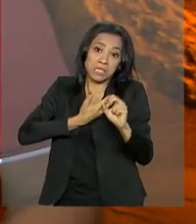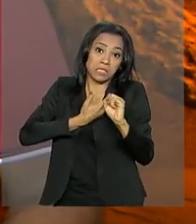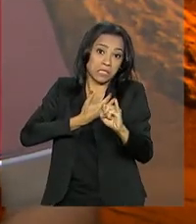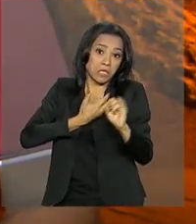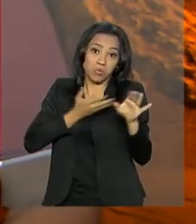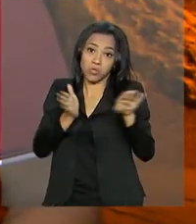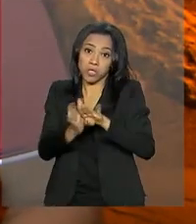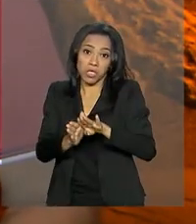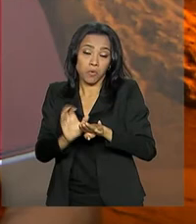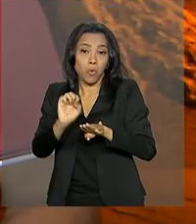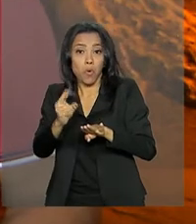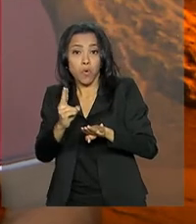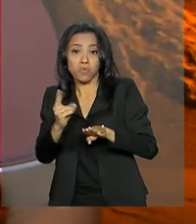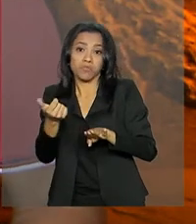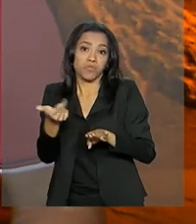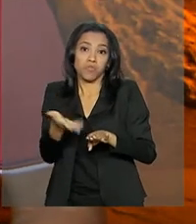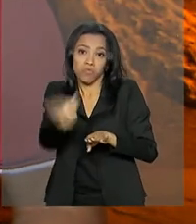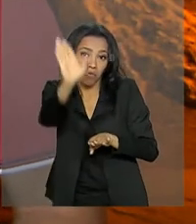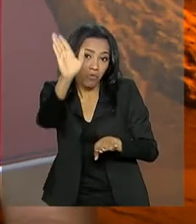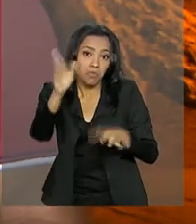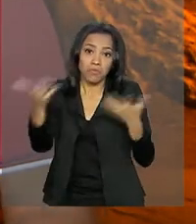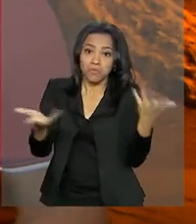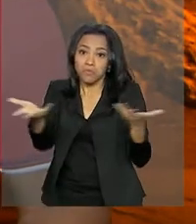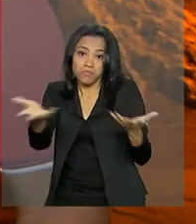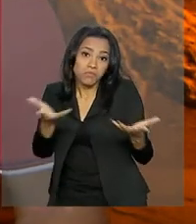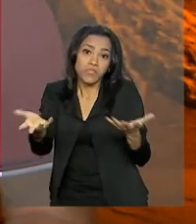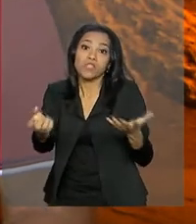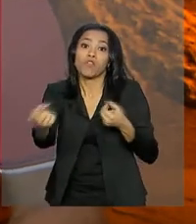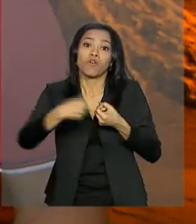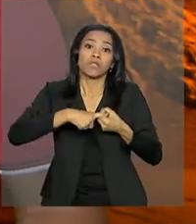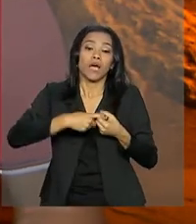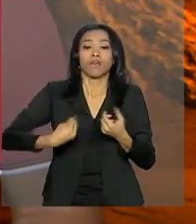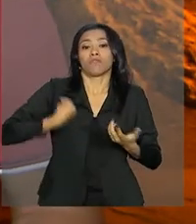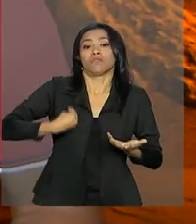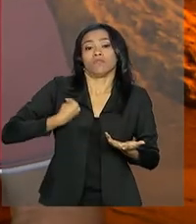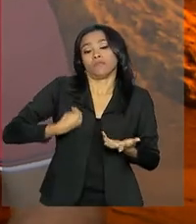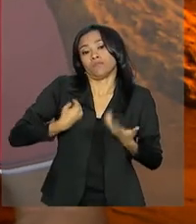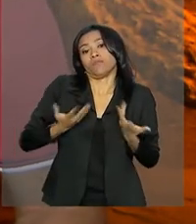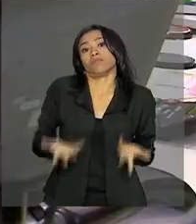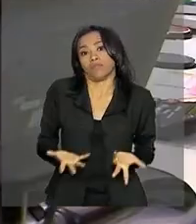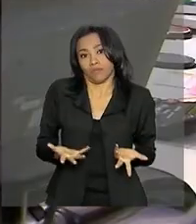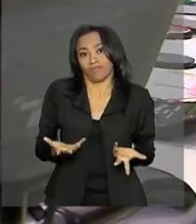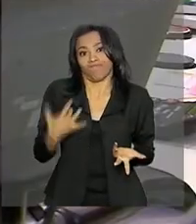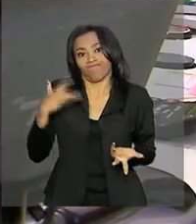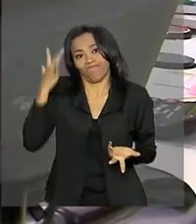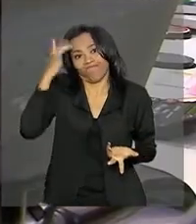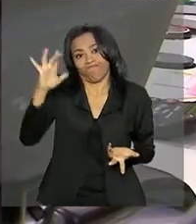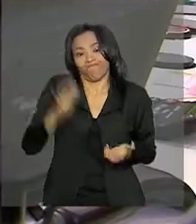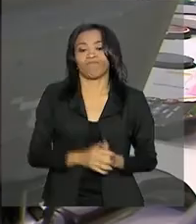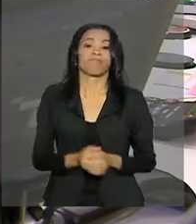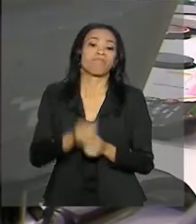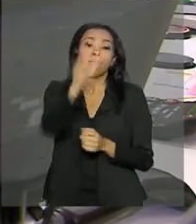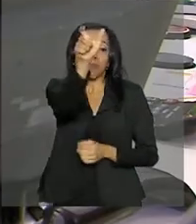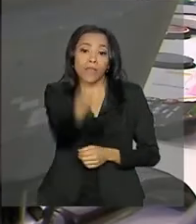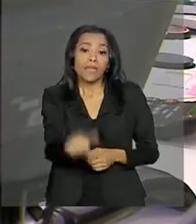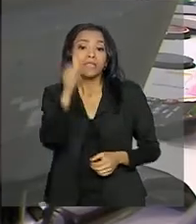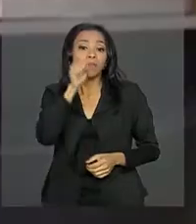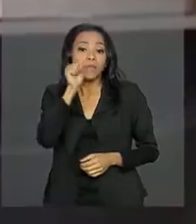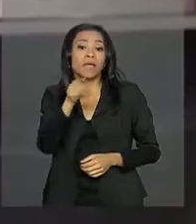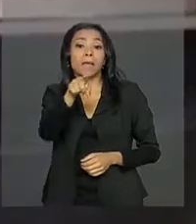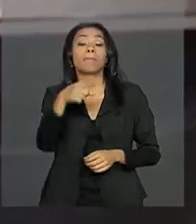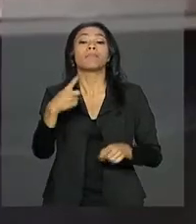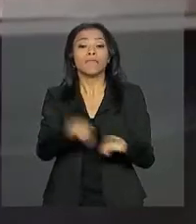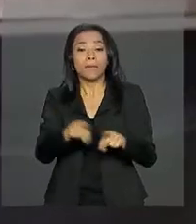chego ou se eu chego nesse encontro, se quando eu retornar eu vou conseguir retornar por inteiro. Já a Cristiane mora em Belfor